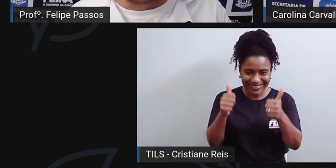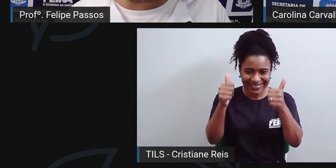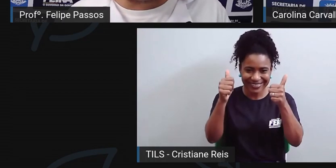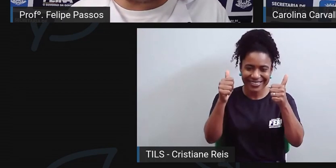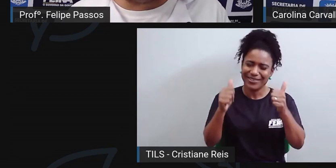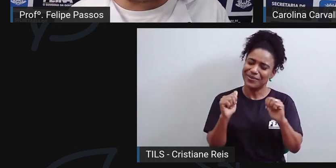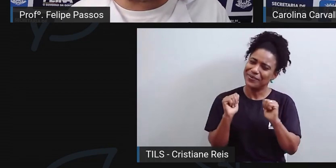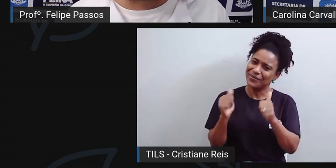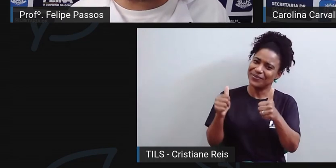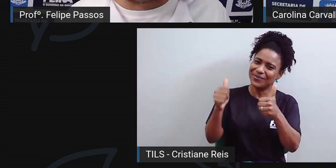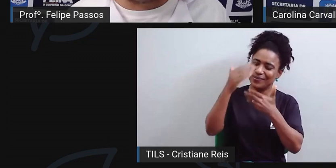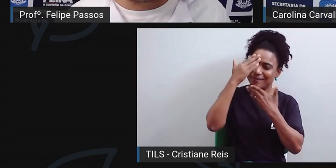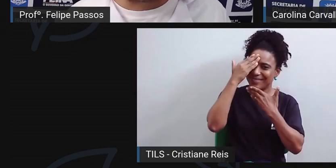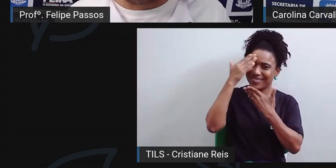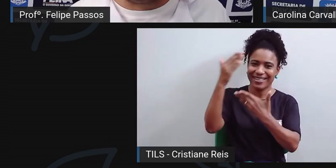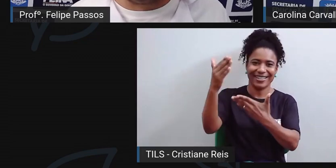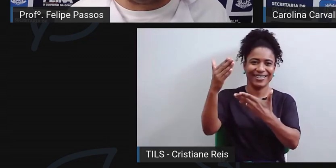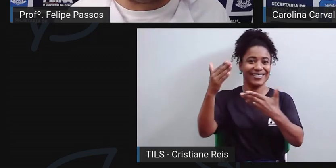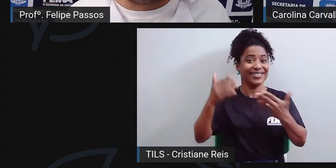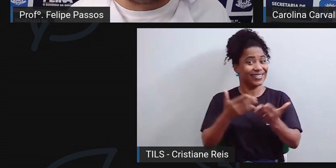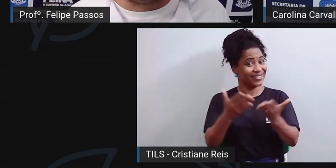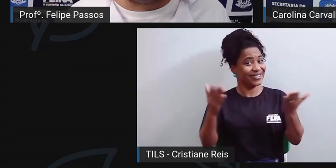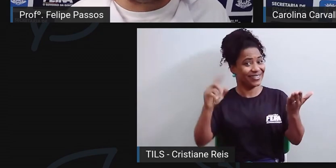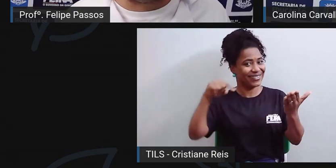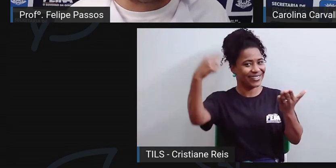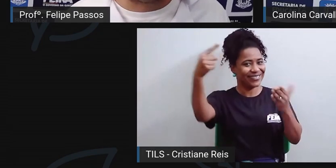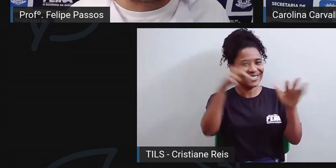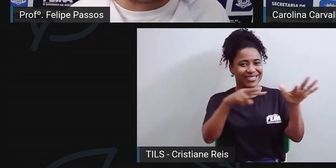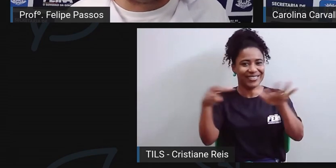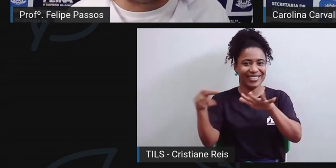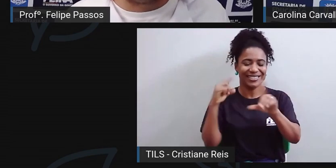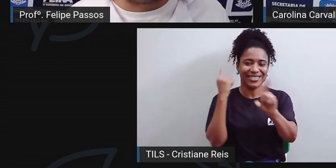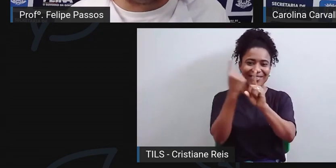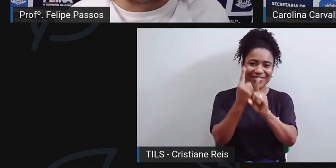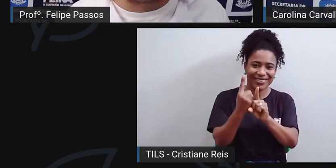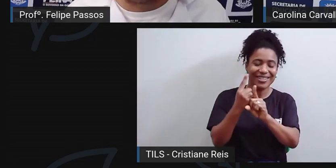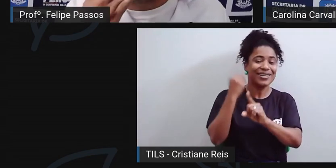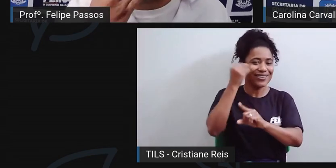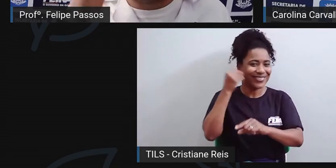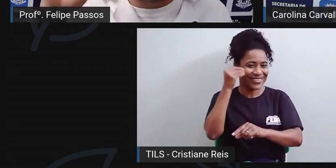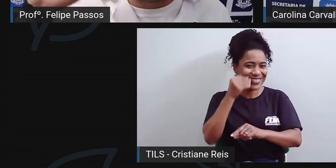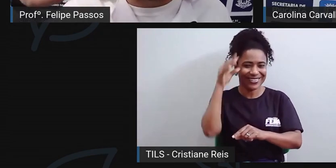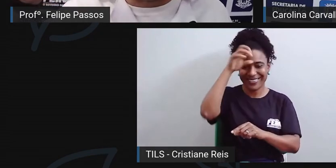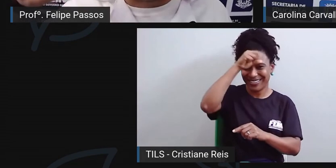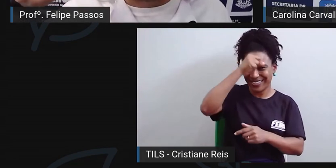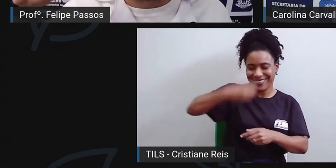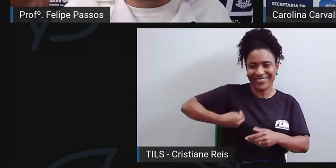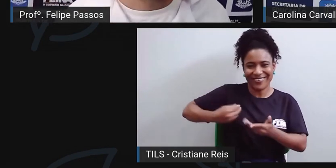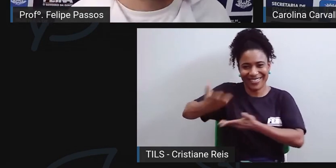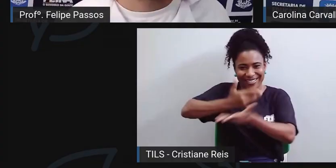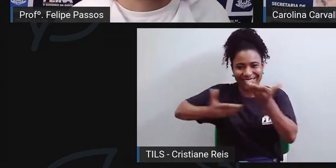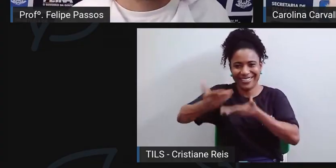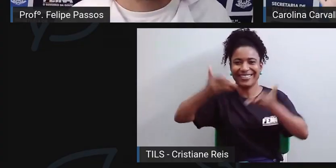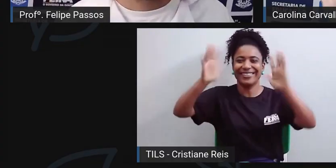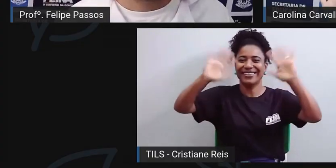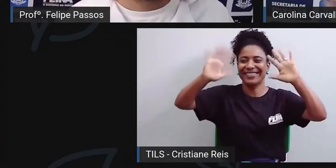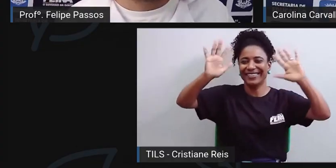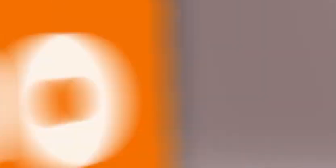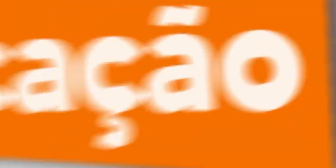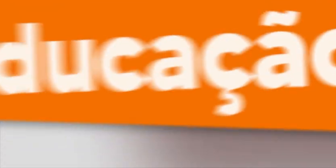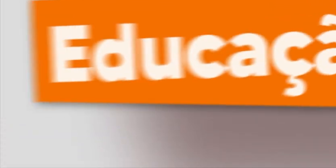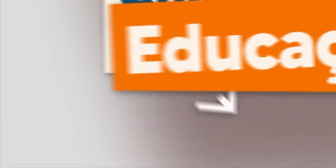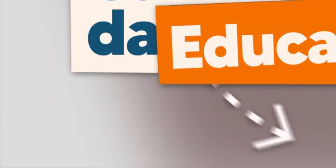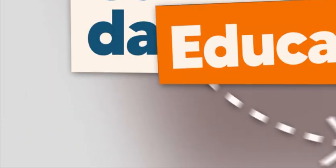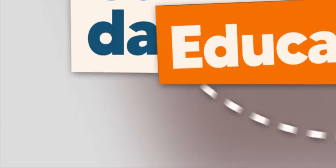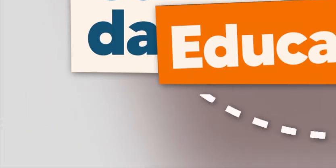Valeu, muito obrigado. Pessoal, semana que vem a se vê novamente em mais um Saberes e Viveres. Tchau, tchau! Tchau.